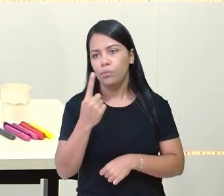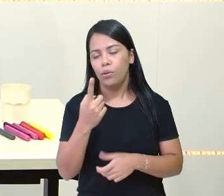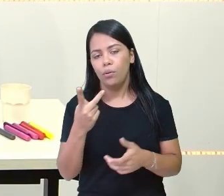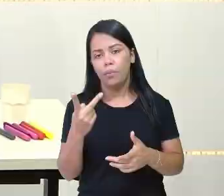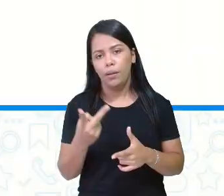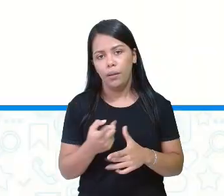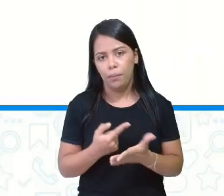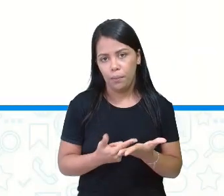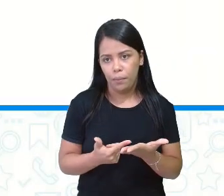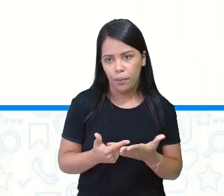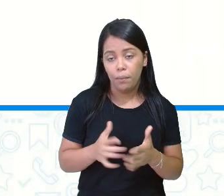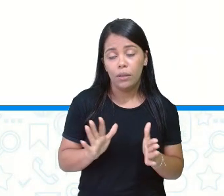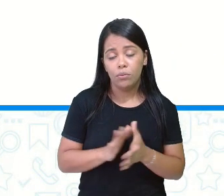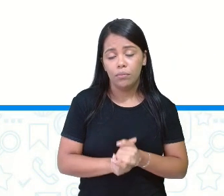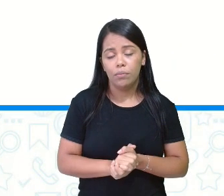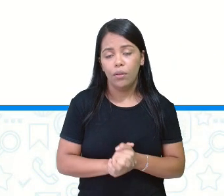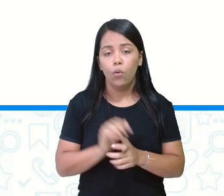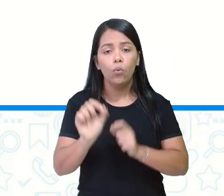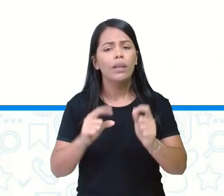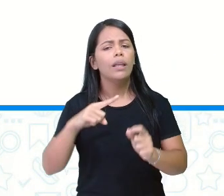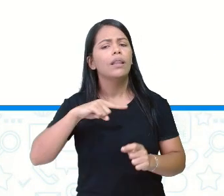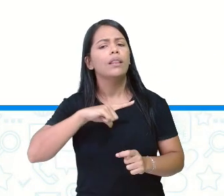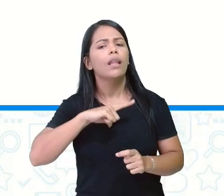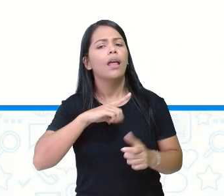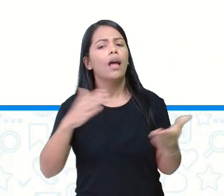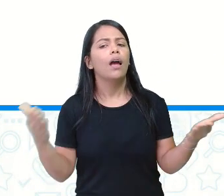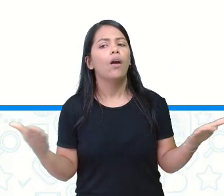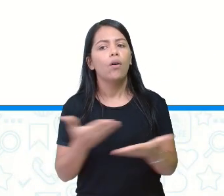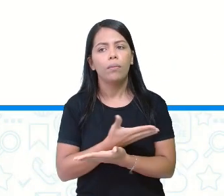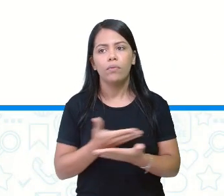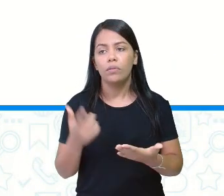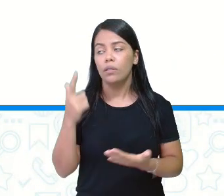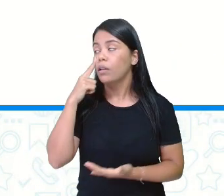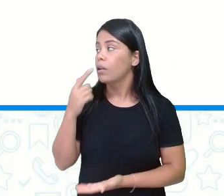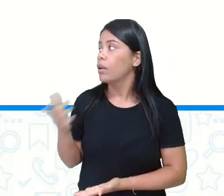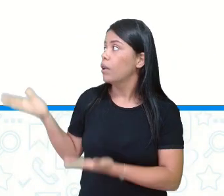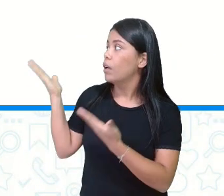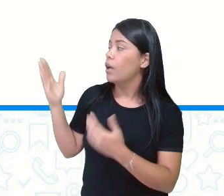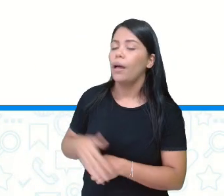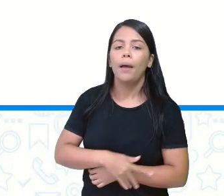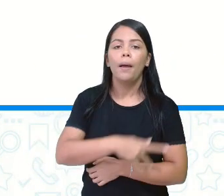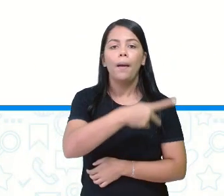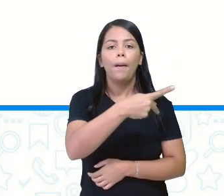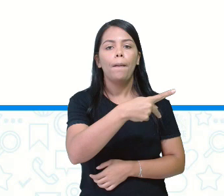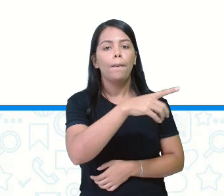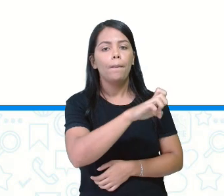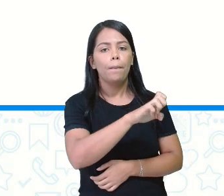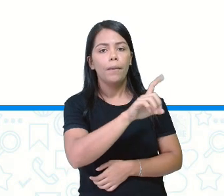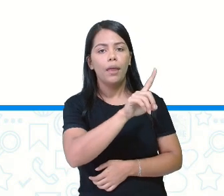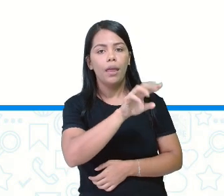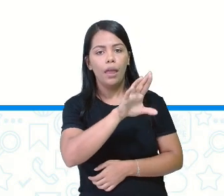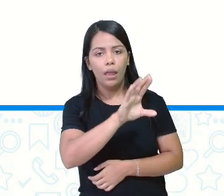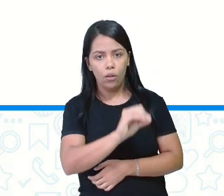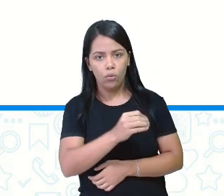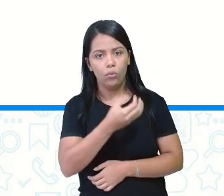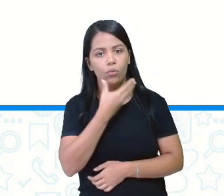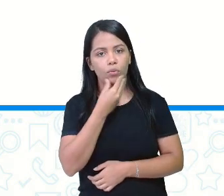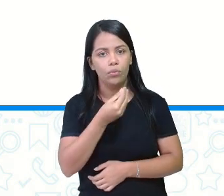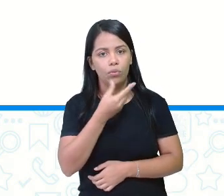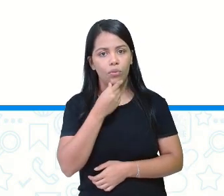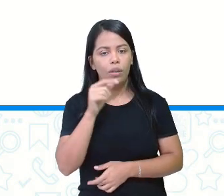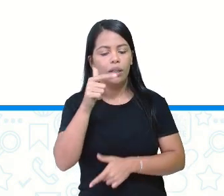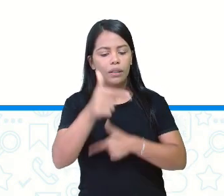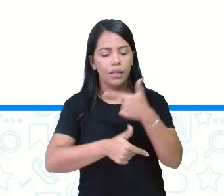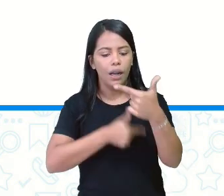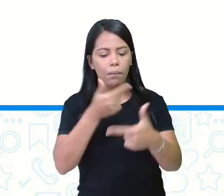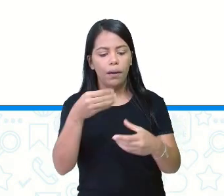O é que temos agora para vocês? Pedro é funcionário da loja. E resolveu pegar